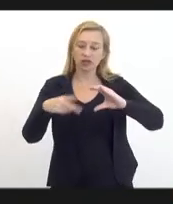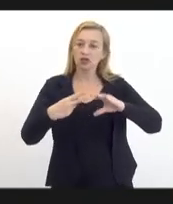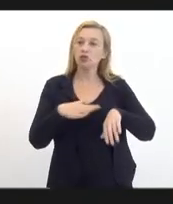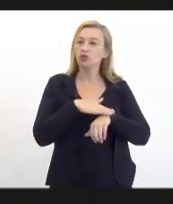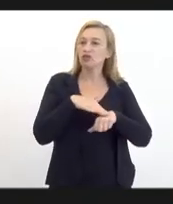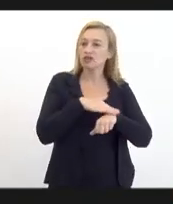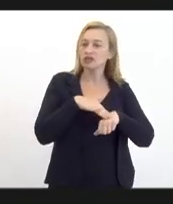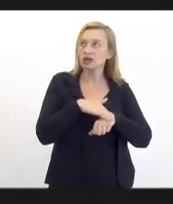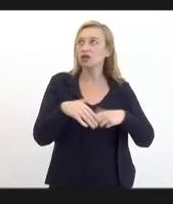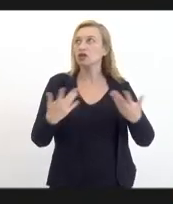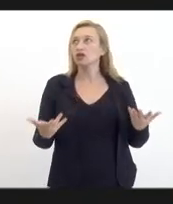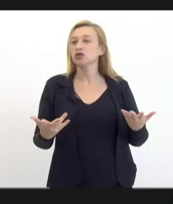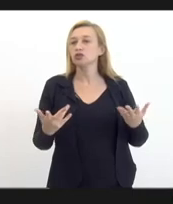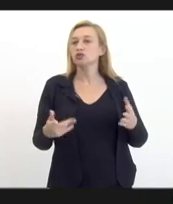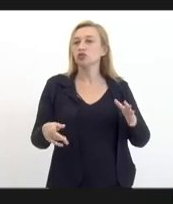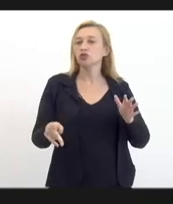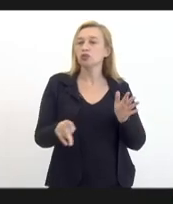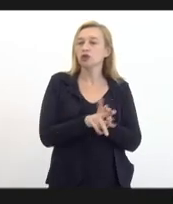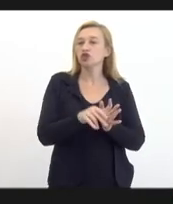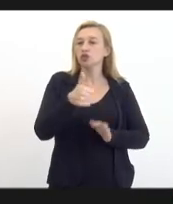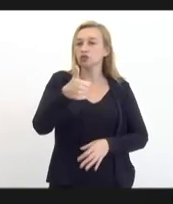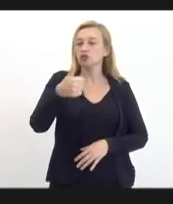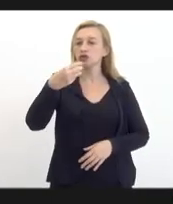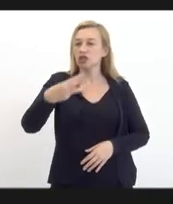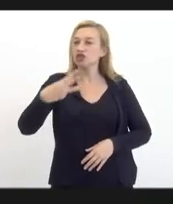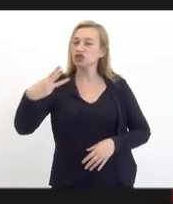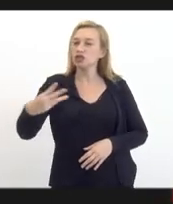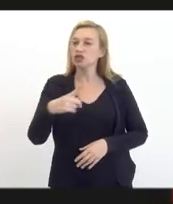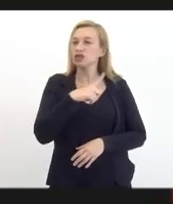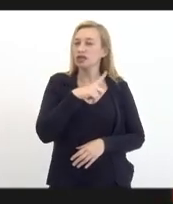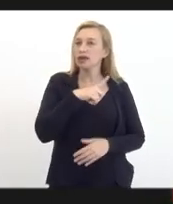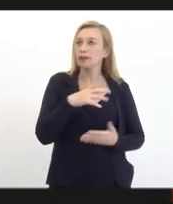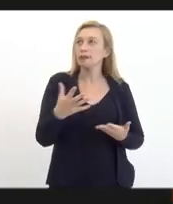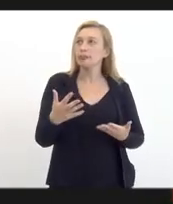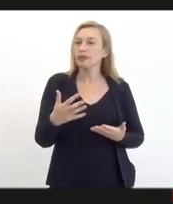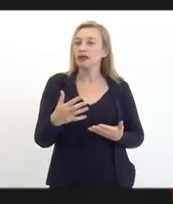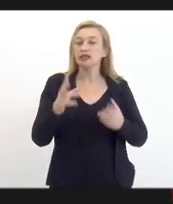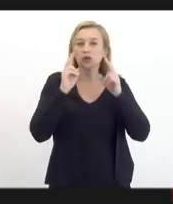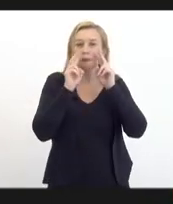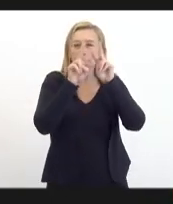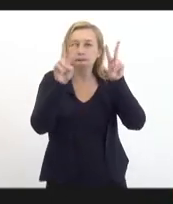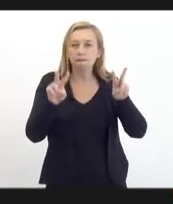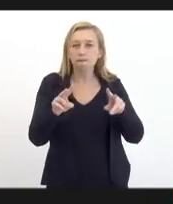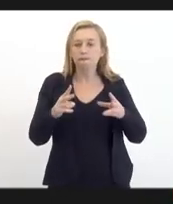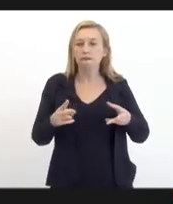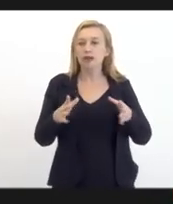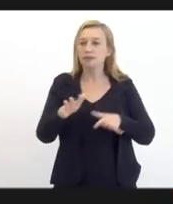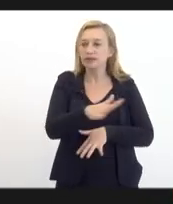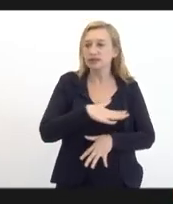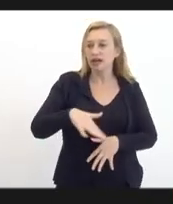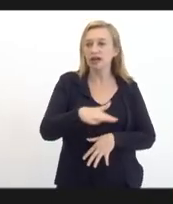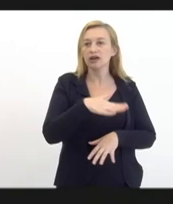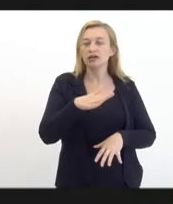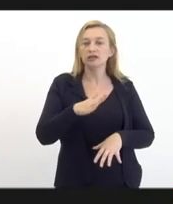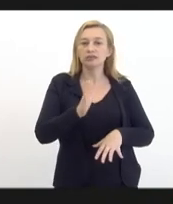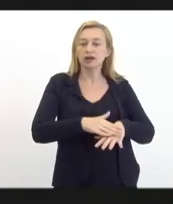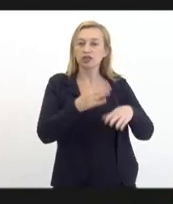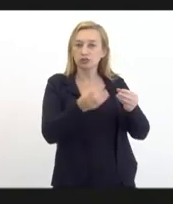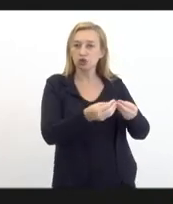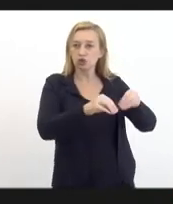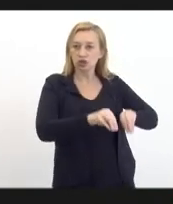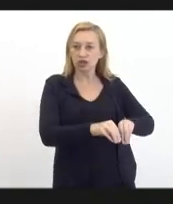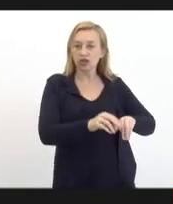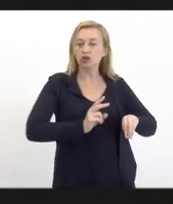sobre o projeto 1833 para que tenha um olhar para esse setor que foi o mais afetado, que